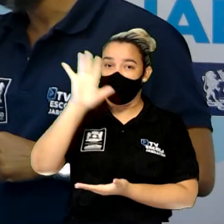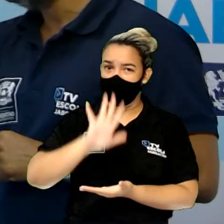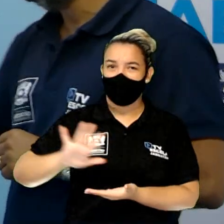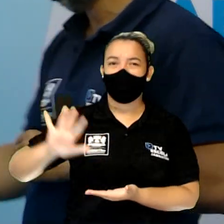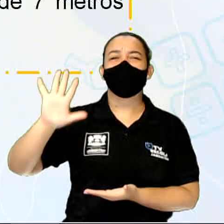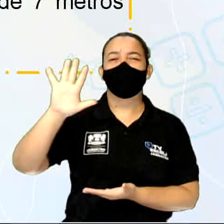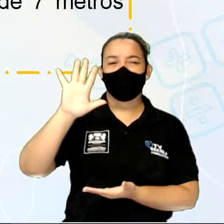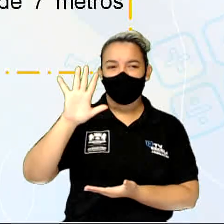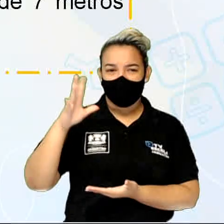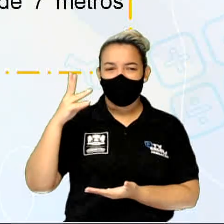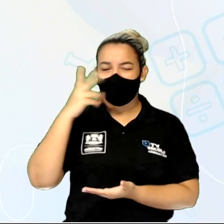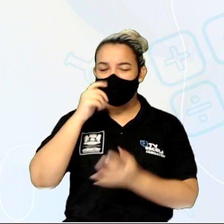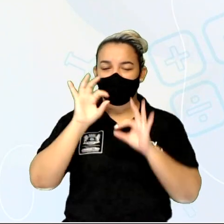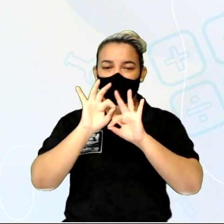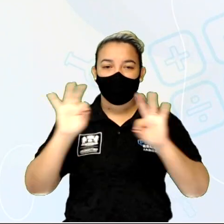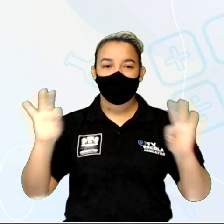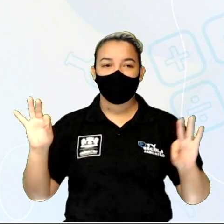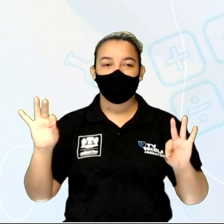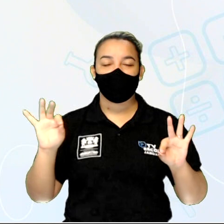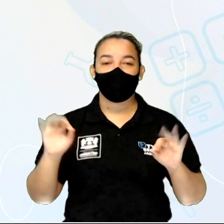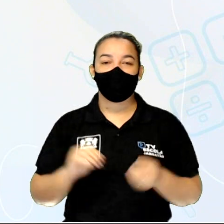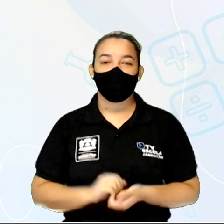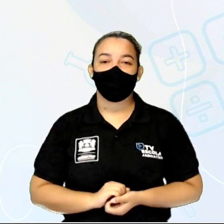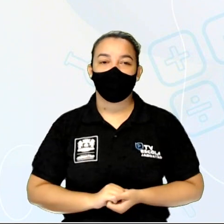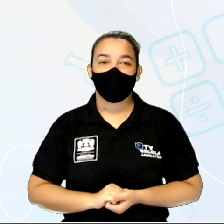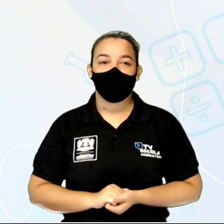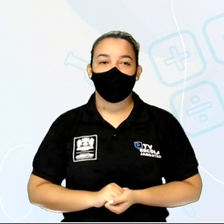entrada do túnel, ok? No Monte Branco.